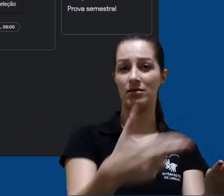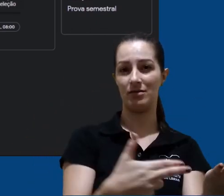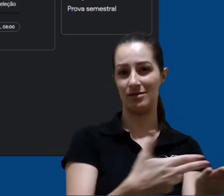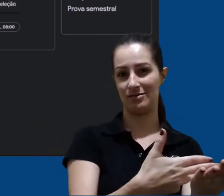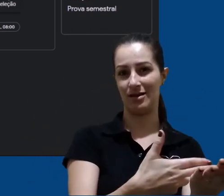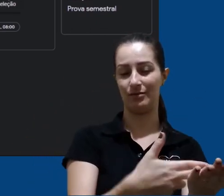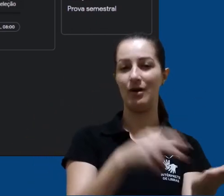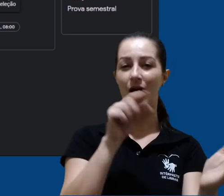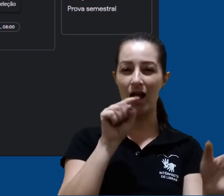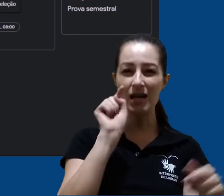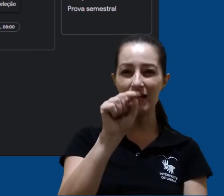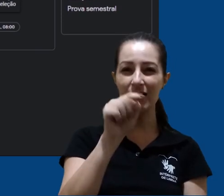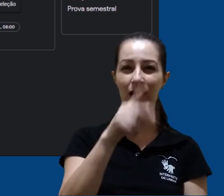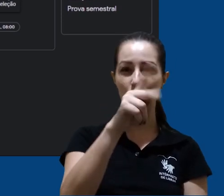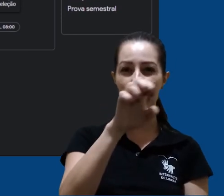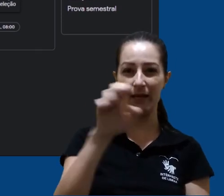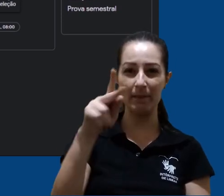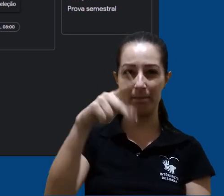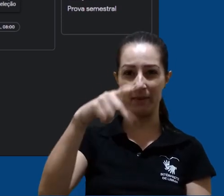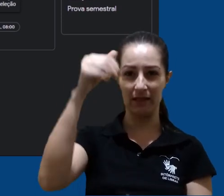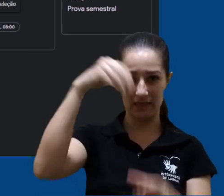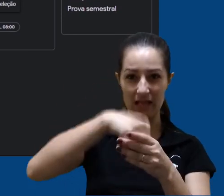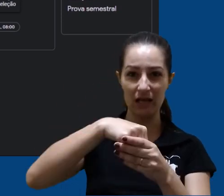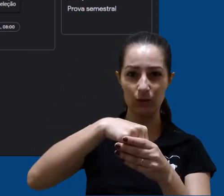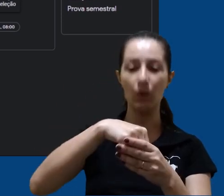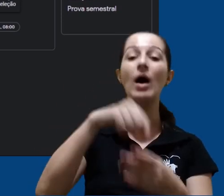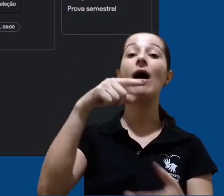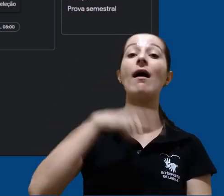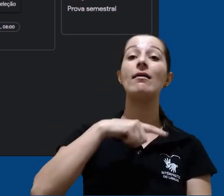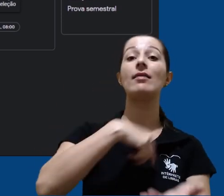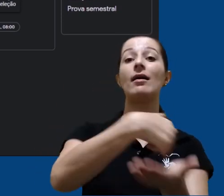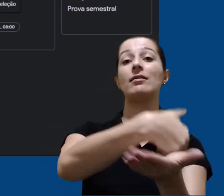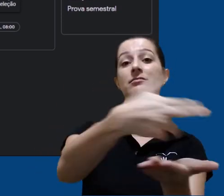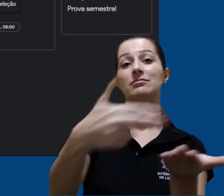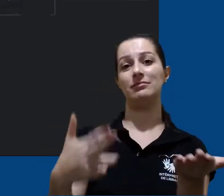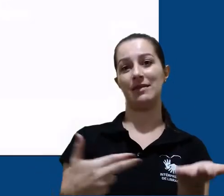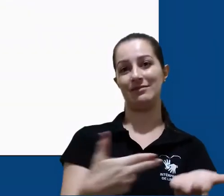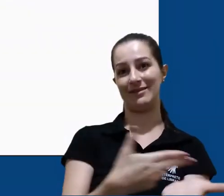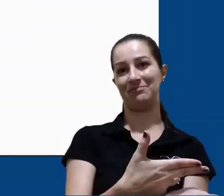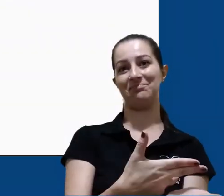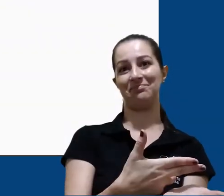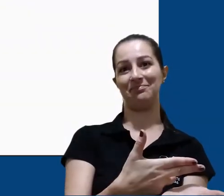Ao clicarmos, seremos direcionados para a tela de pintura do Google Keep.